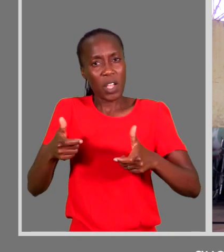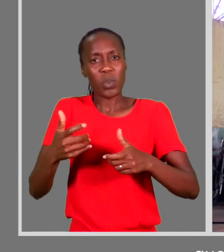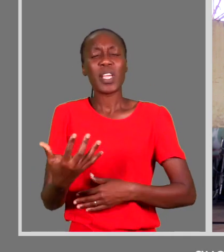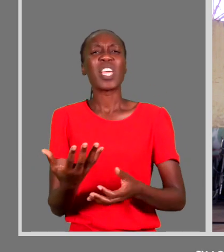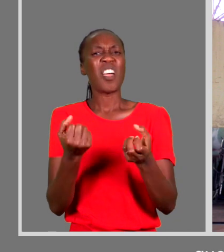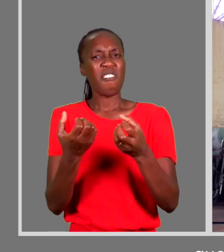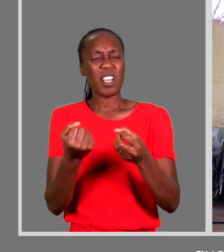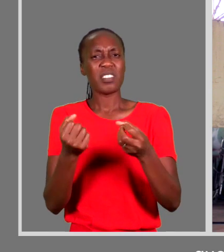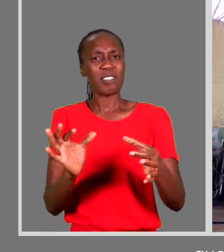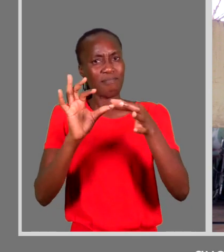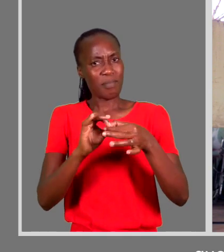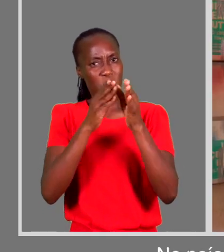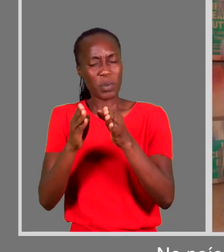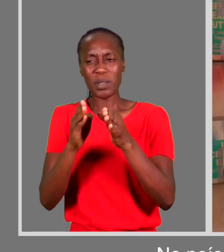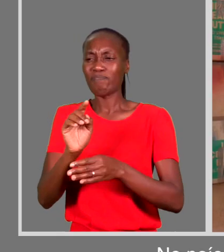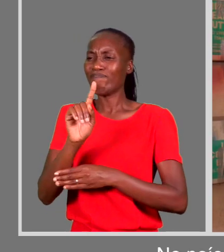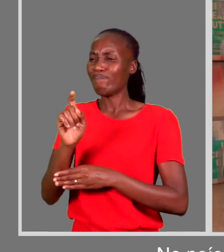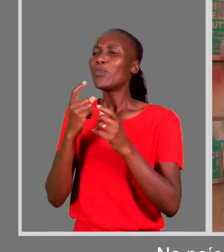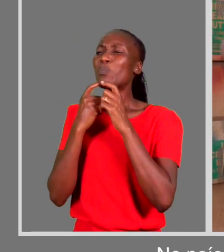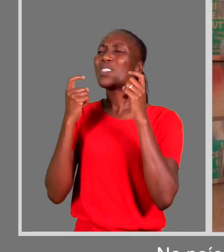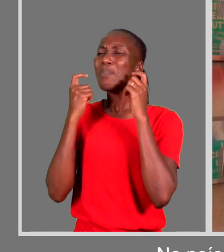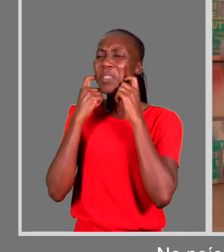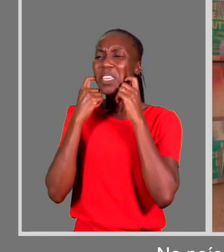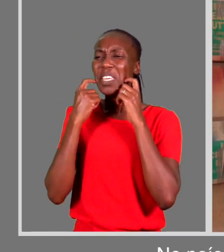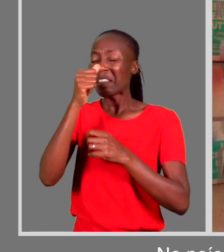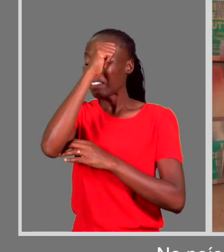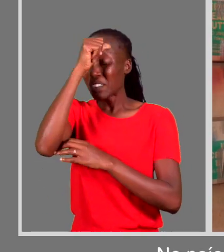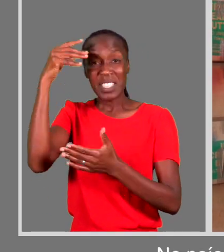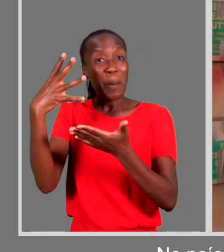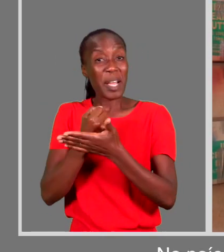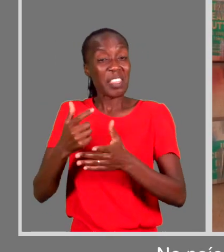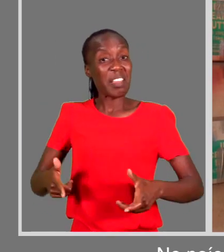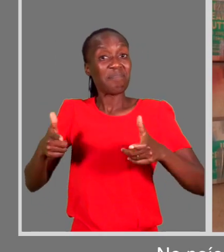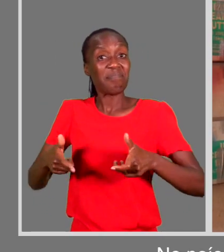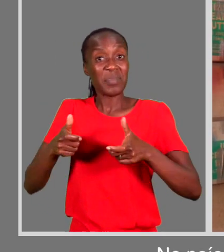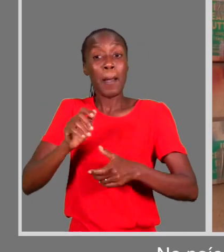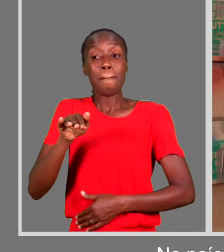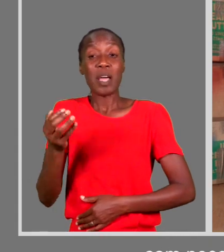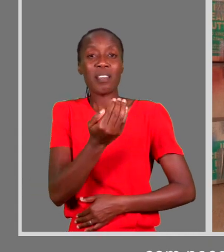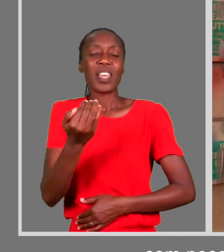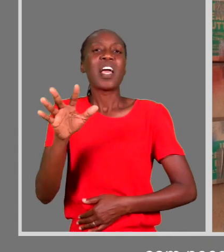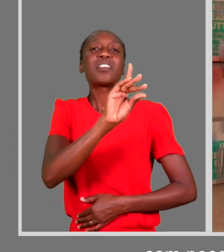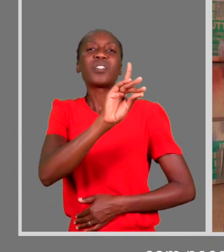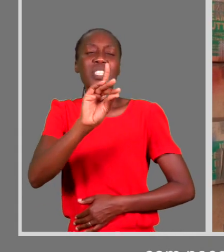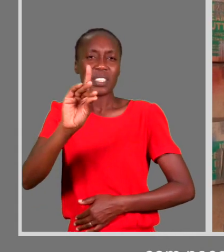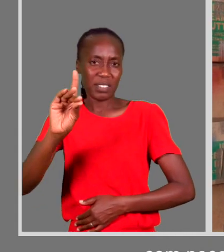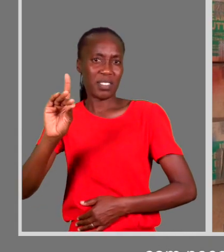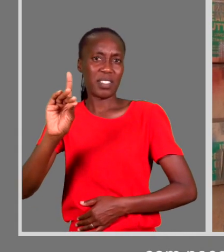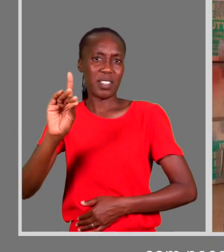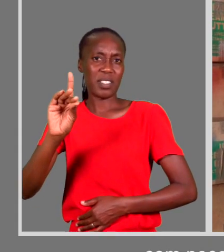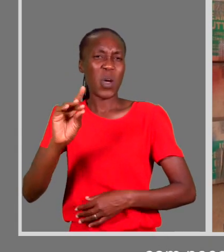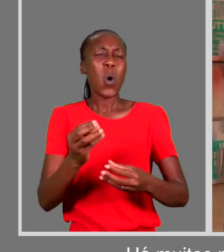adequar com a pessoa. No país é muito difícil ter uma cadeira de droga adequada para crianças com necessidades educativas